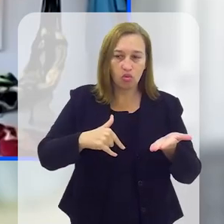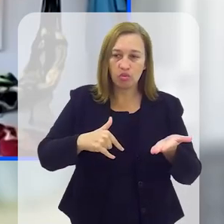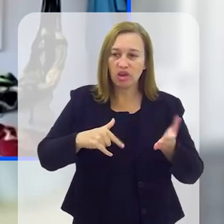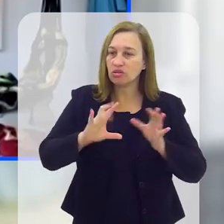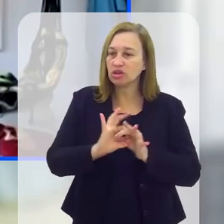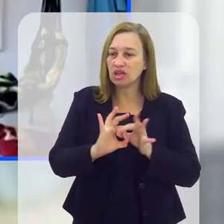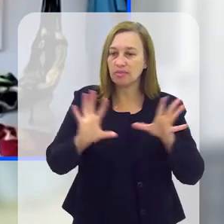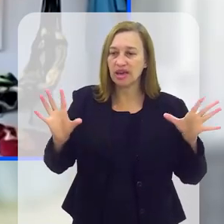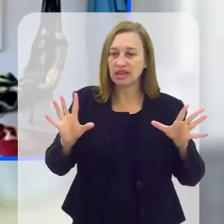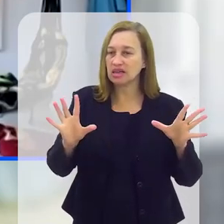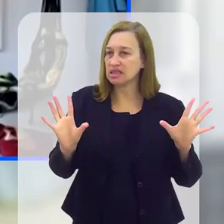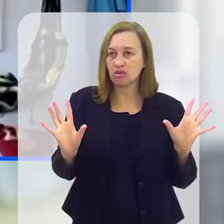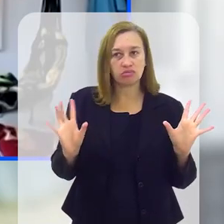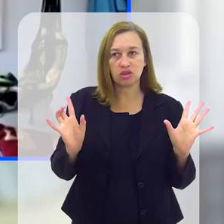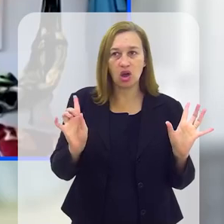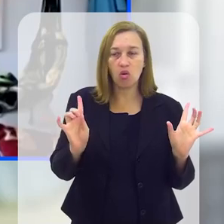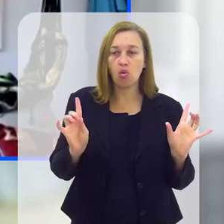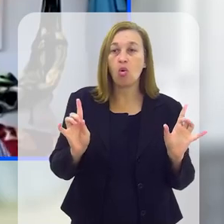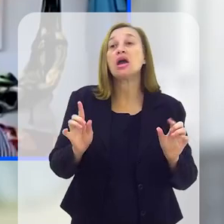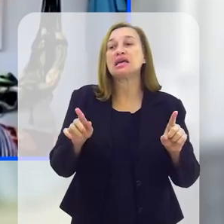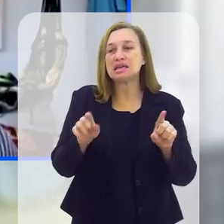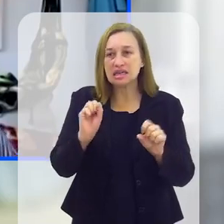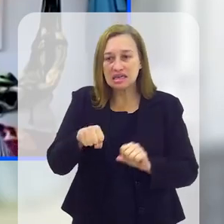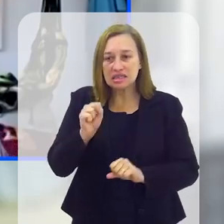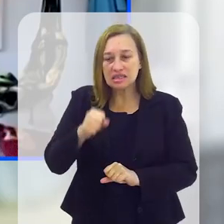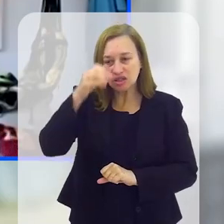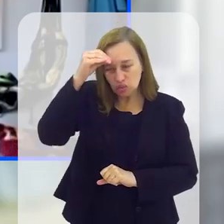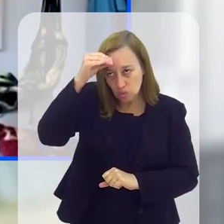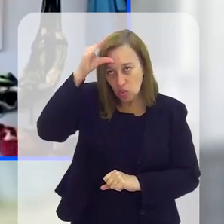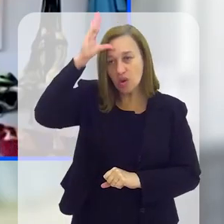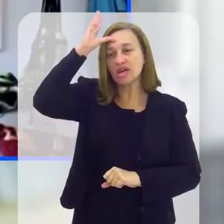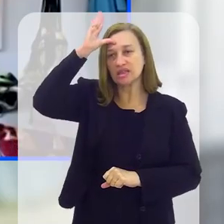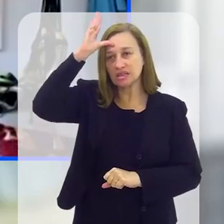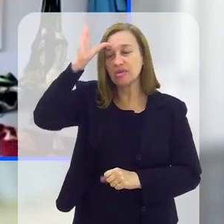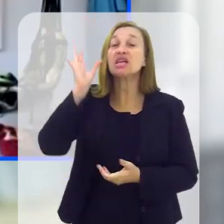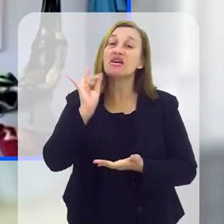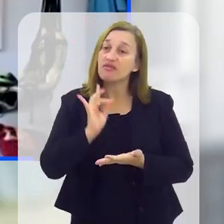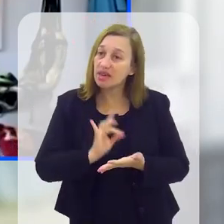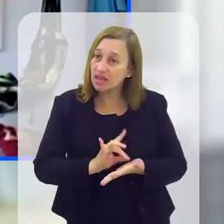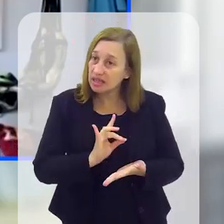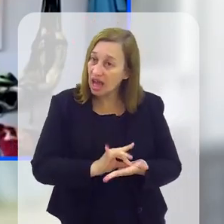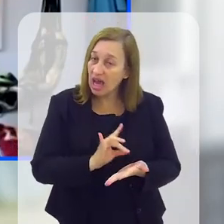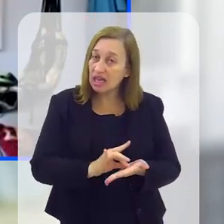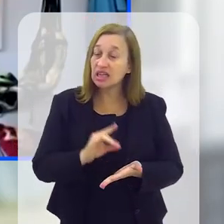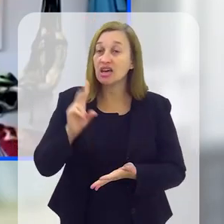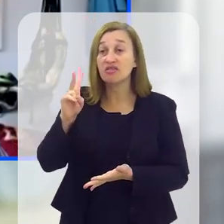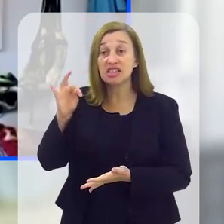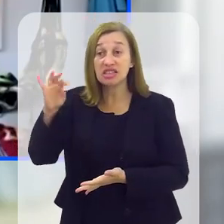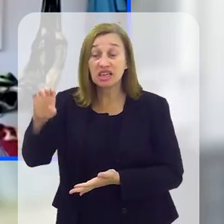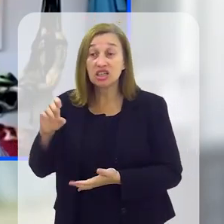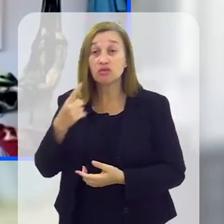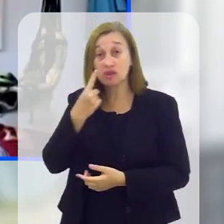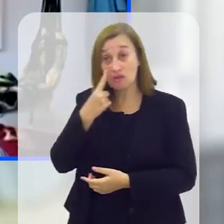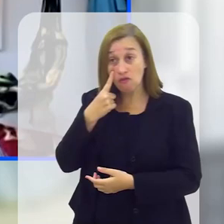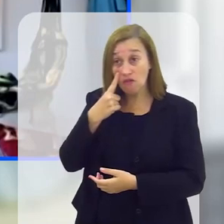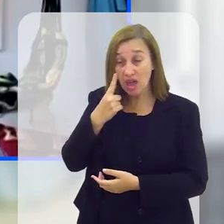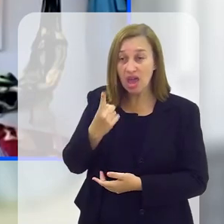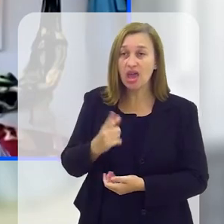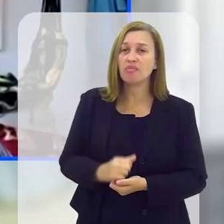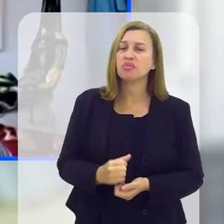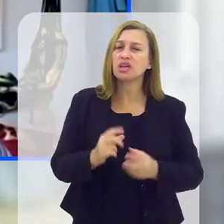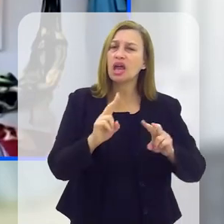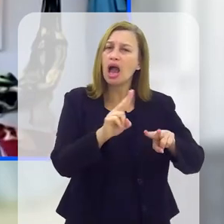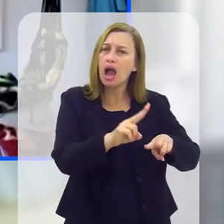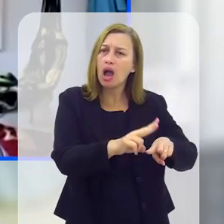A libertação verdadeira se dá através do conhecimento. E isso é tão verdade, Vicente, que você vê que